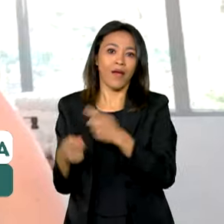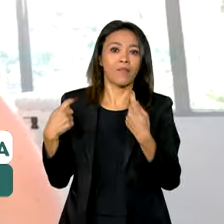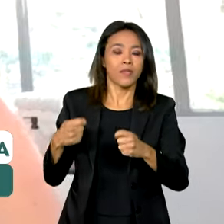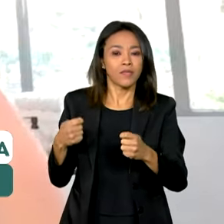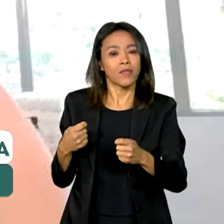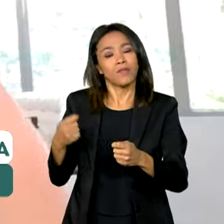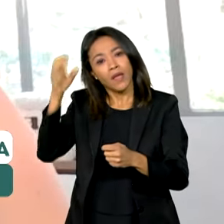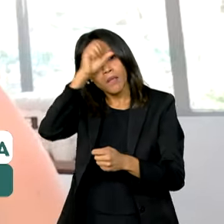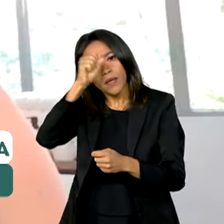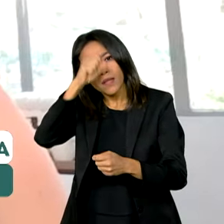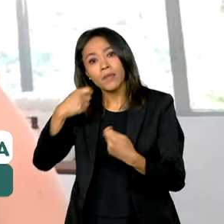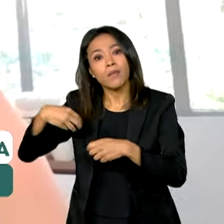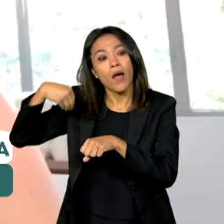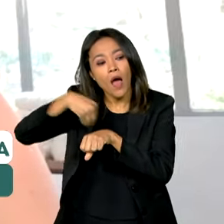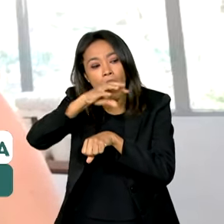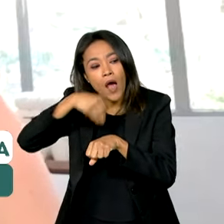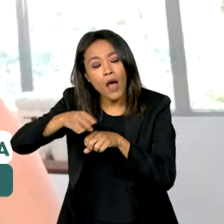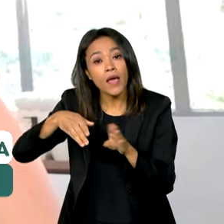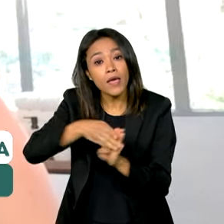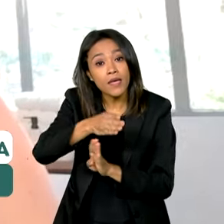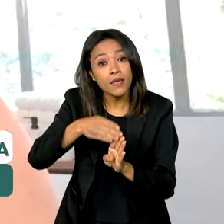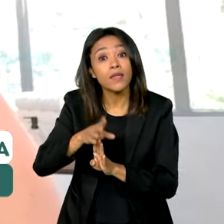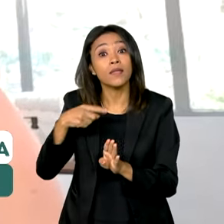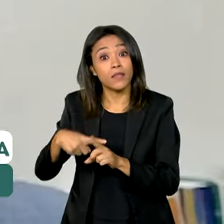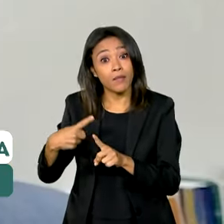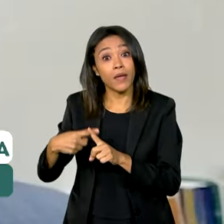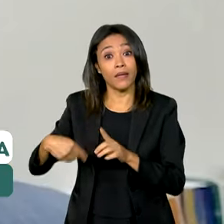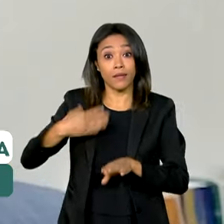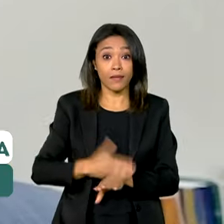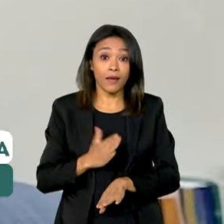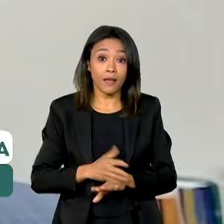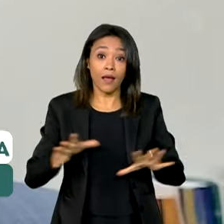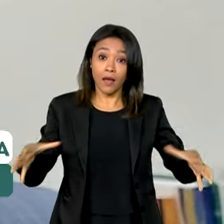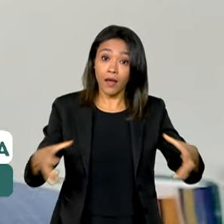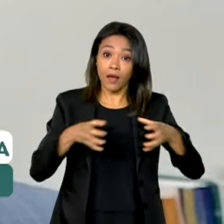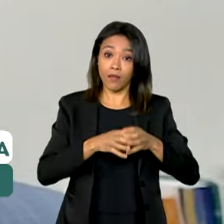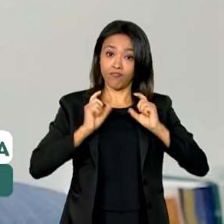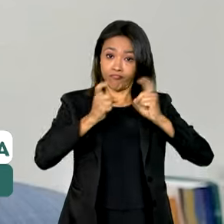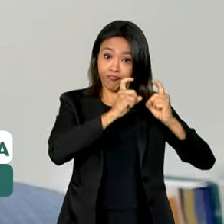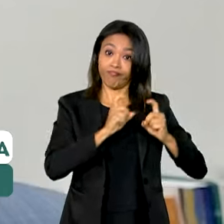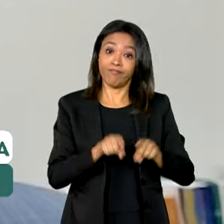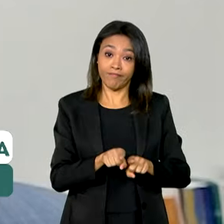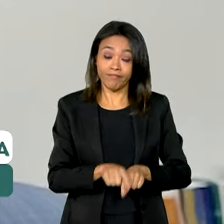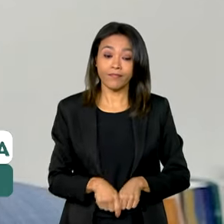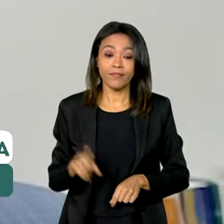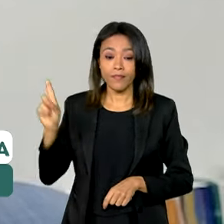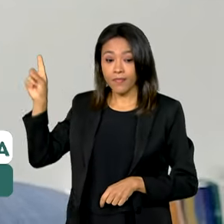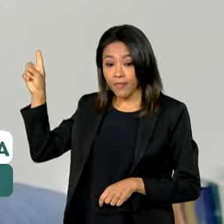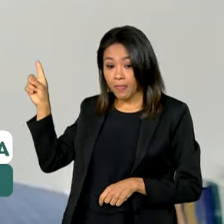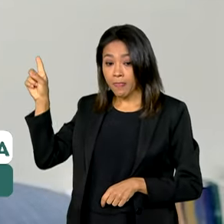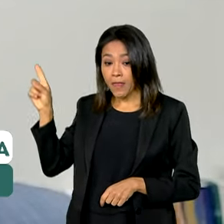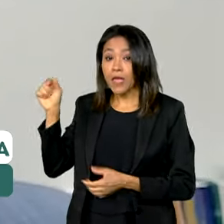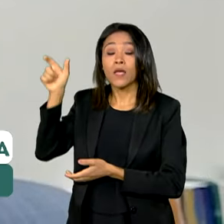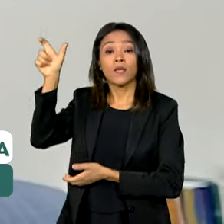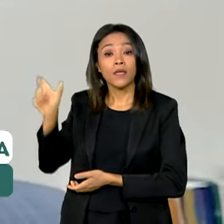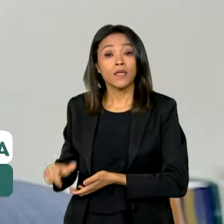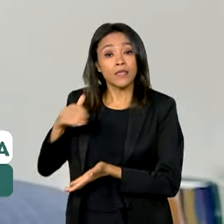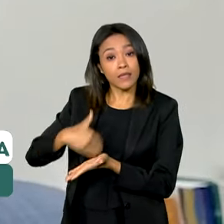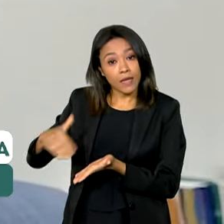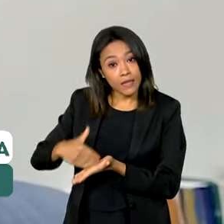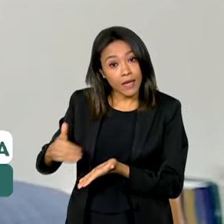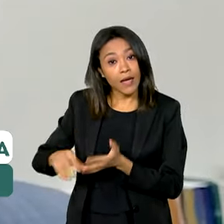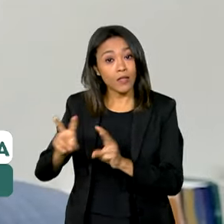também ensinar a gestão como lidar com elas. De acordo com o secretário de Desenvolvimento Industrial, Inovação,